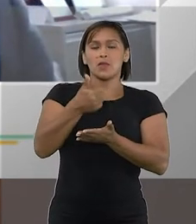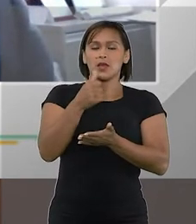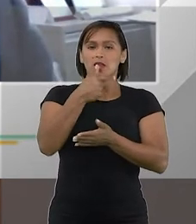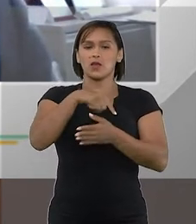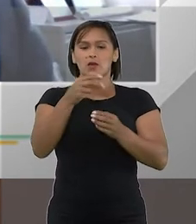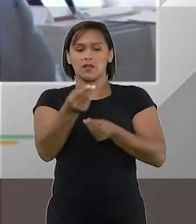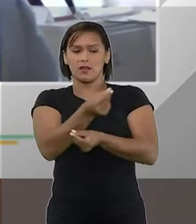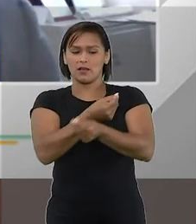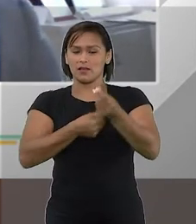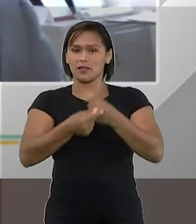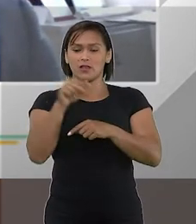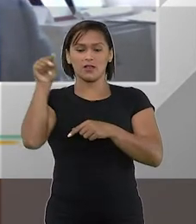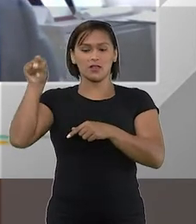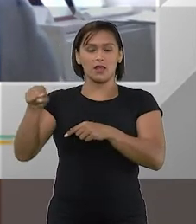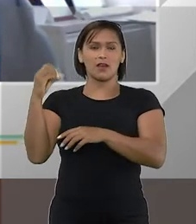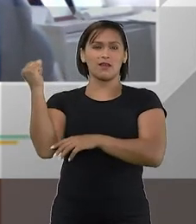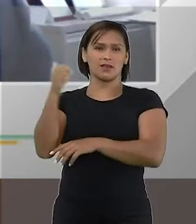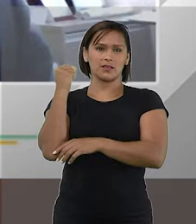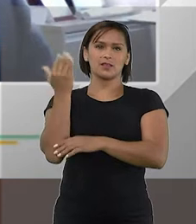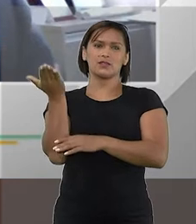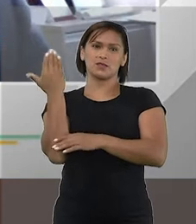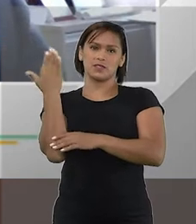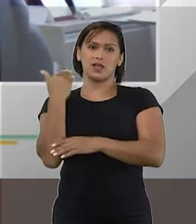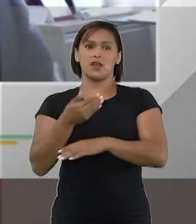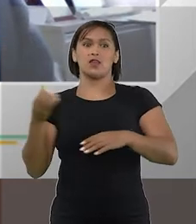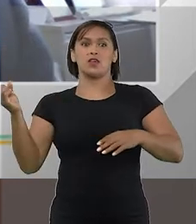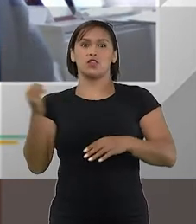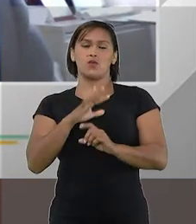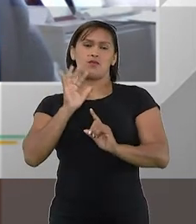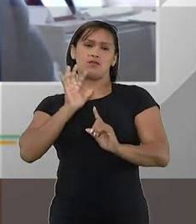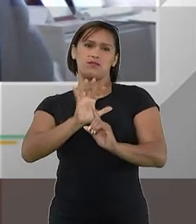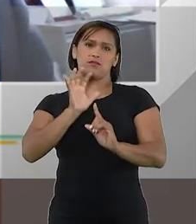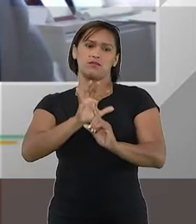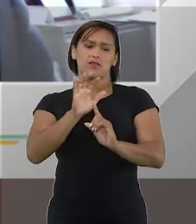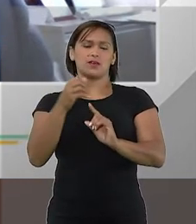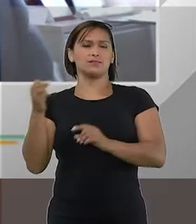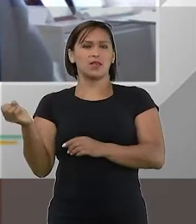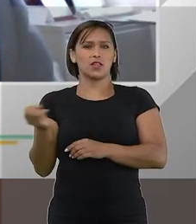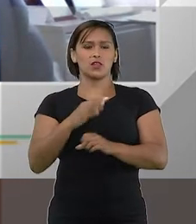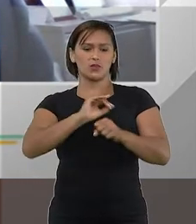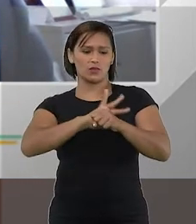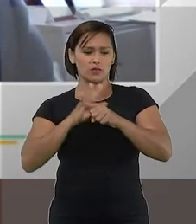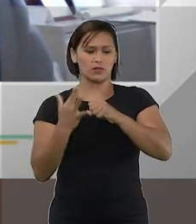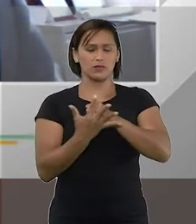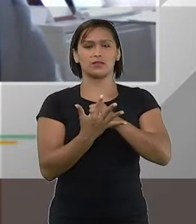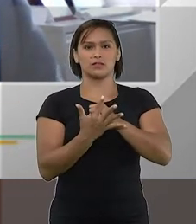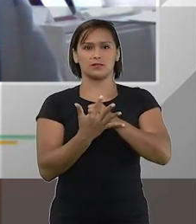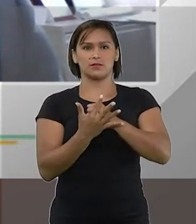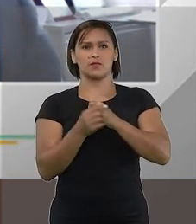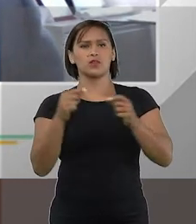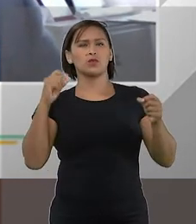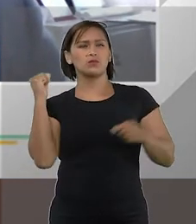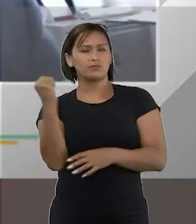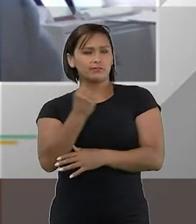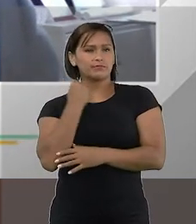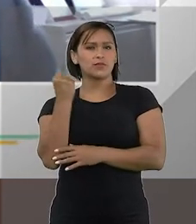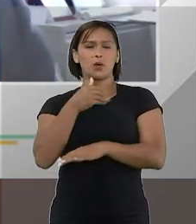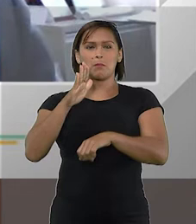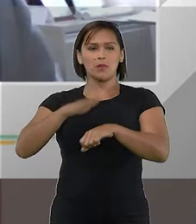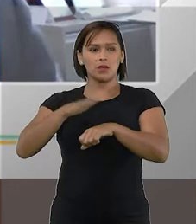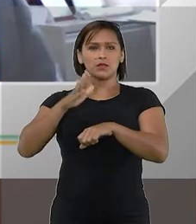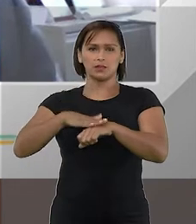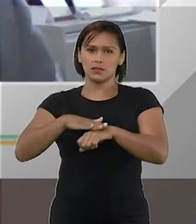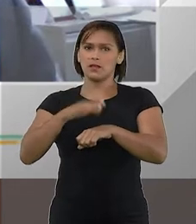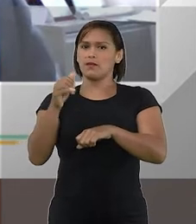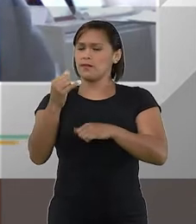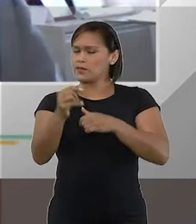reação àquela crise, nós fomos, então, novamente impactados pela crise da pandemia, o que agravou ainda